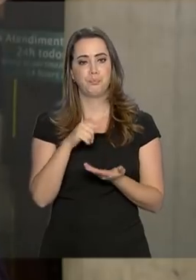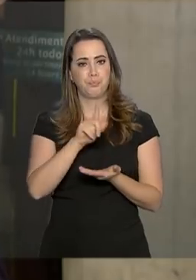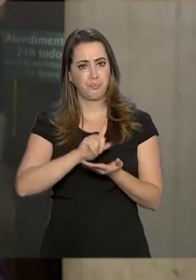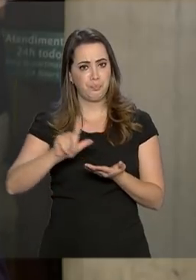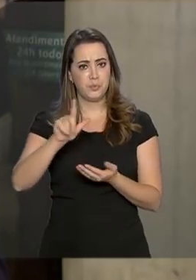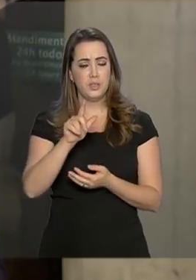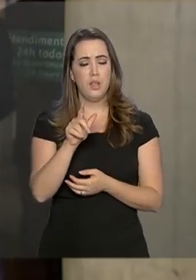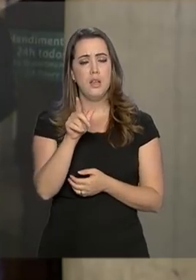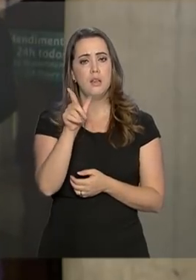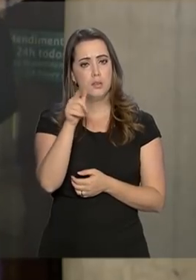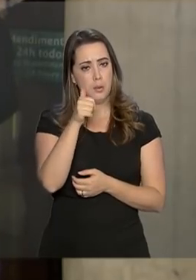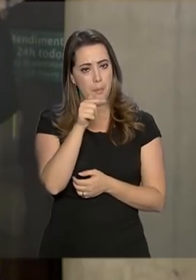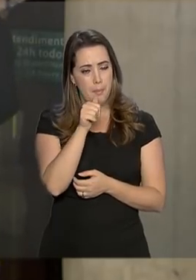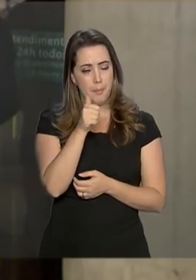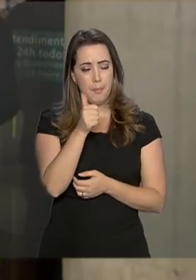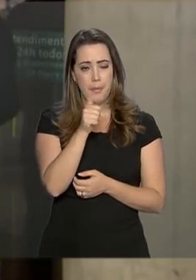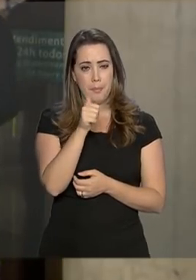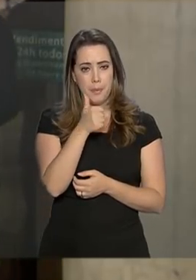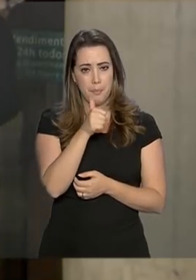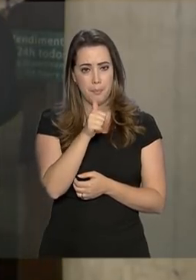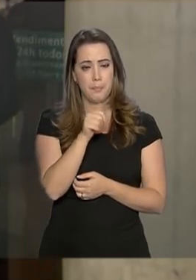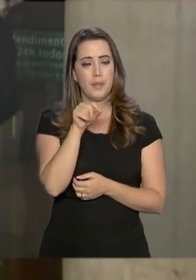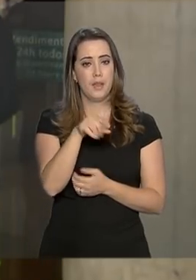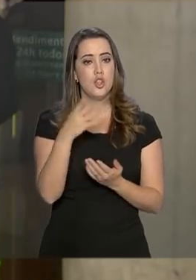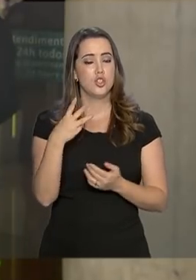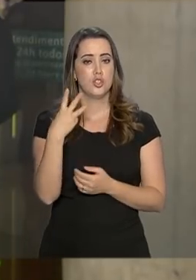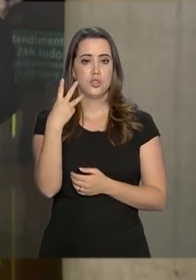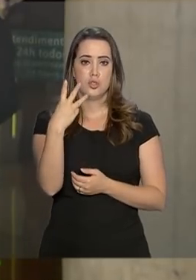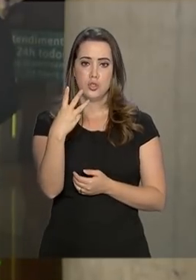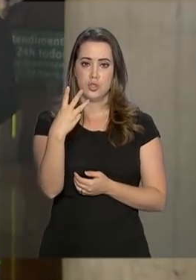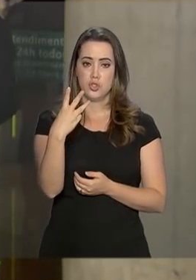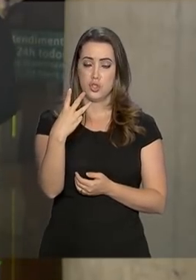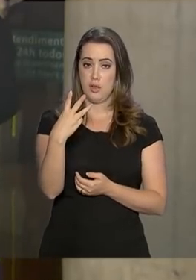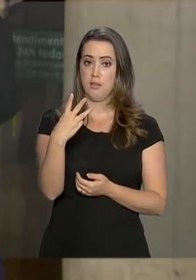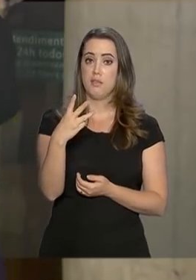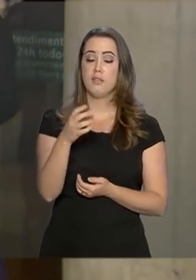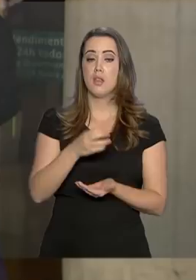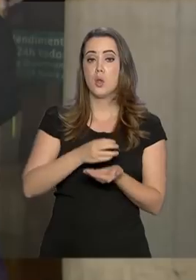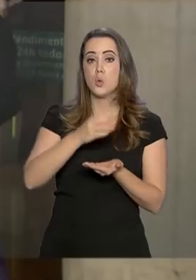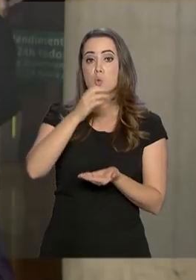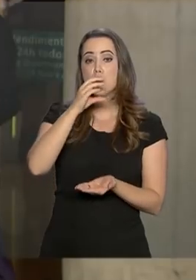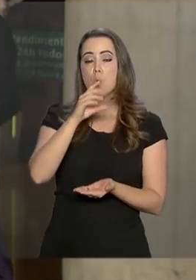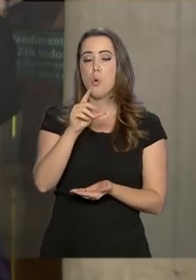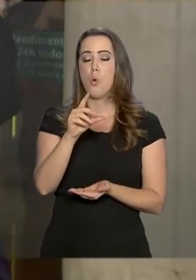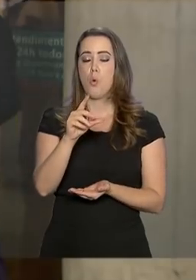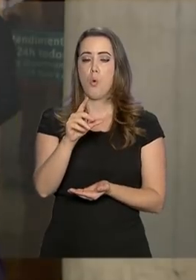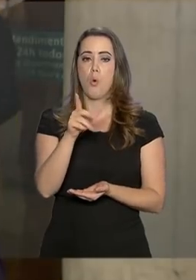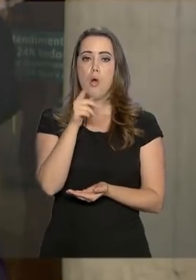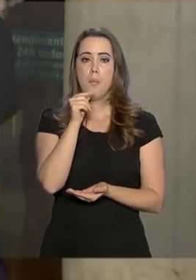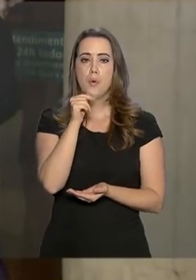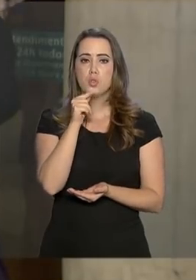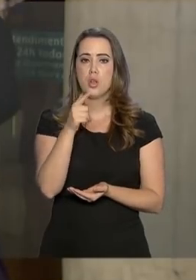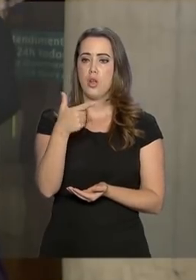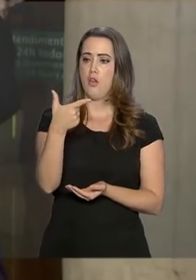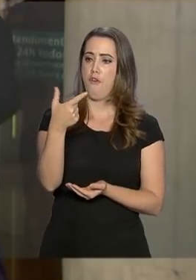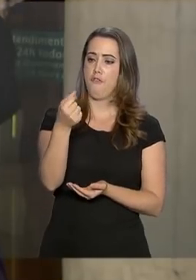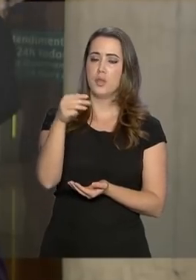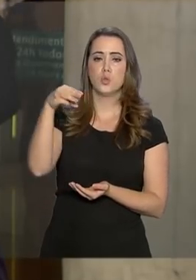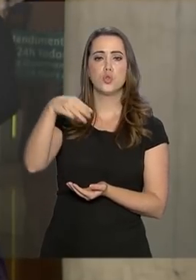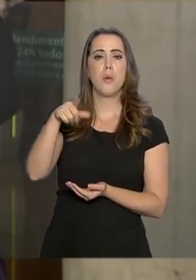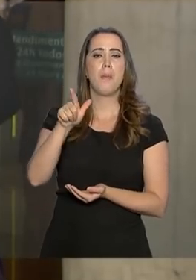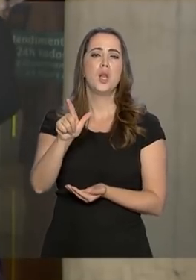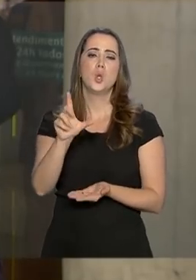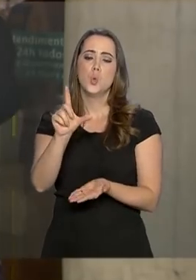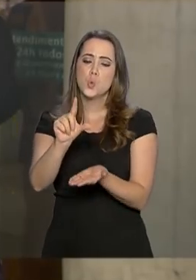líquidos Até o momento ele bebeu 3 copos de água de 20 mililitros cada Mas segue